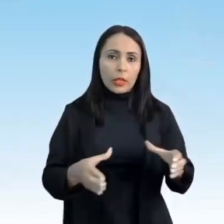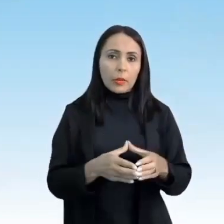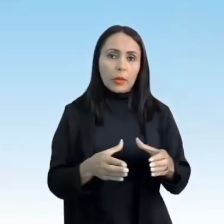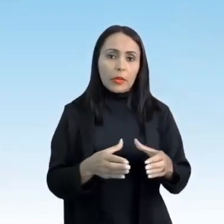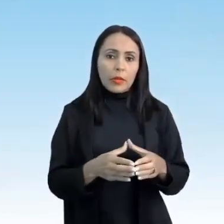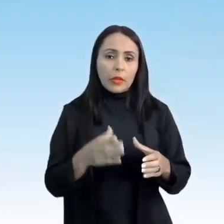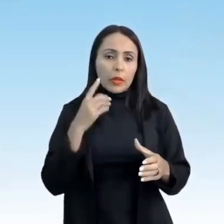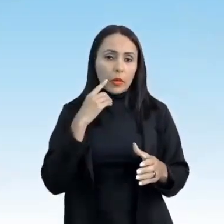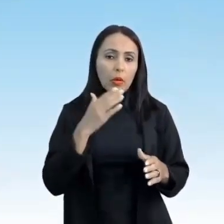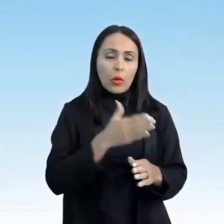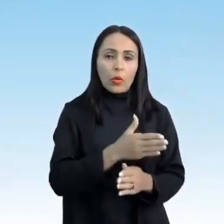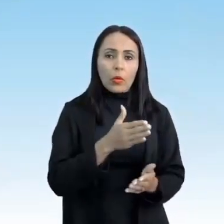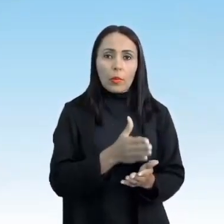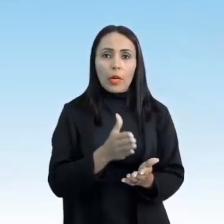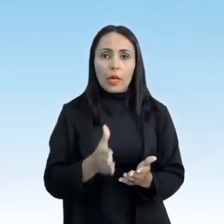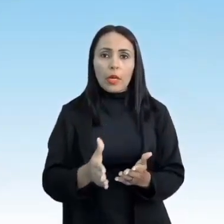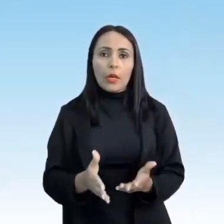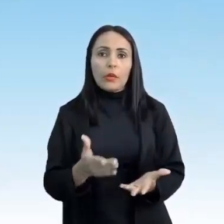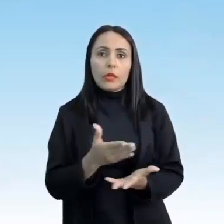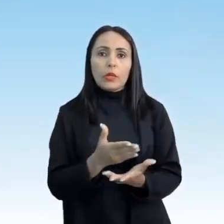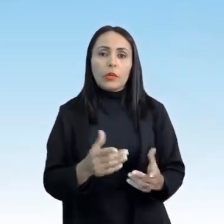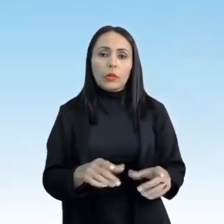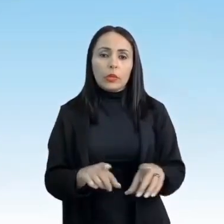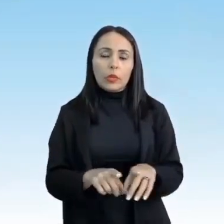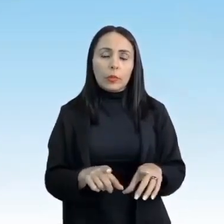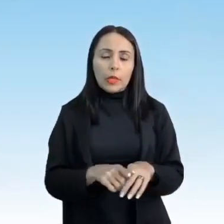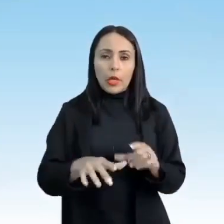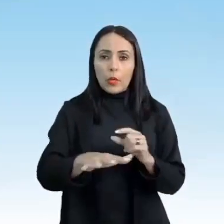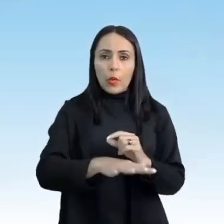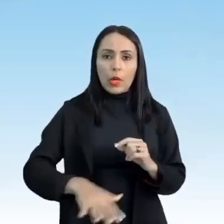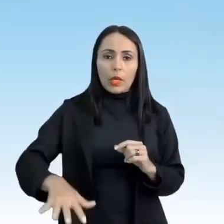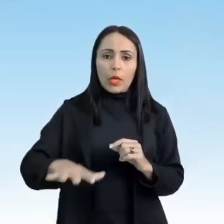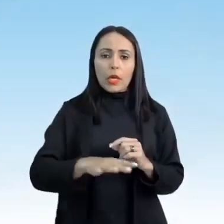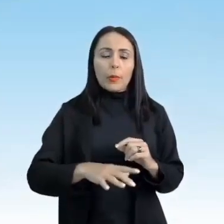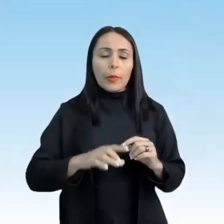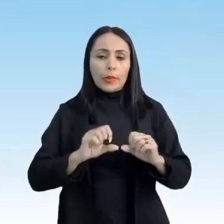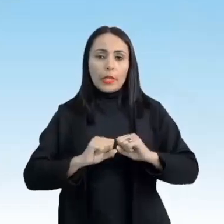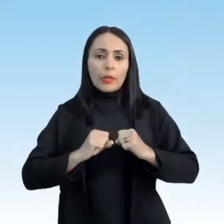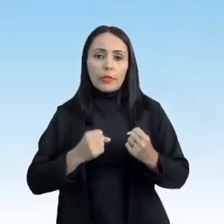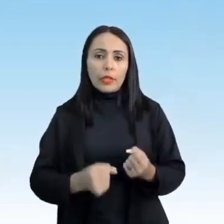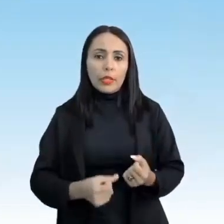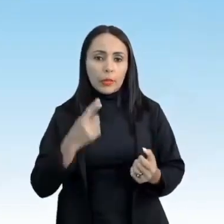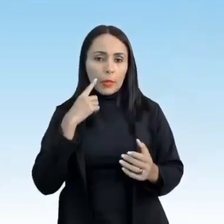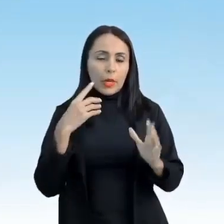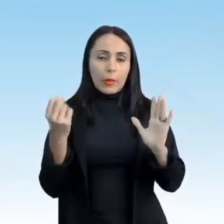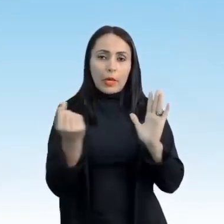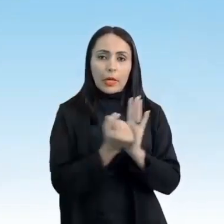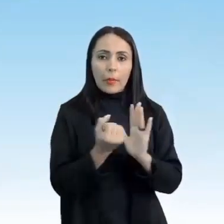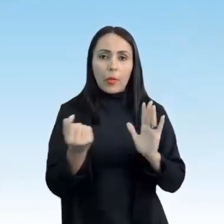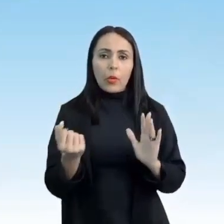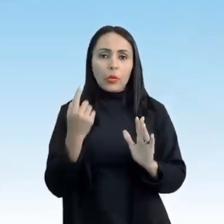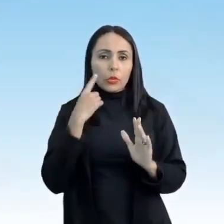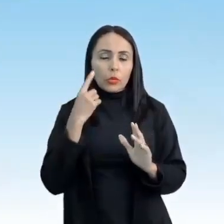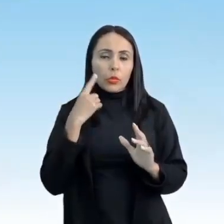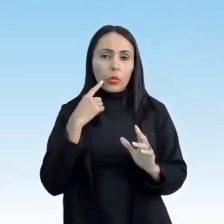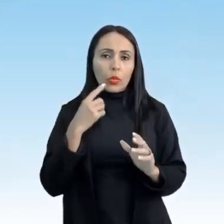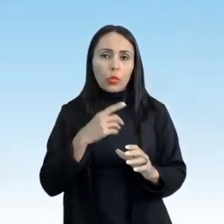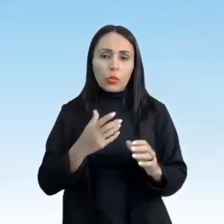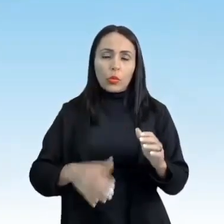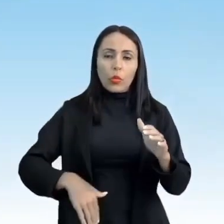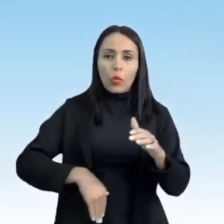ocupar o setor da quadra ou campo defendido pelo adversário para marcar pontos, gols,